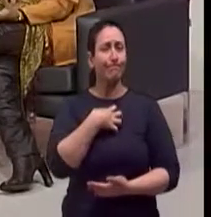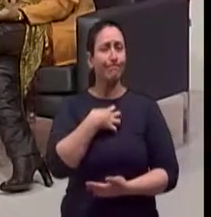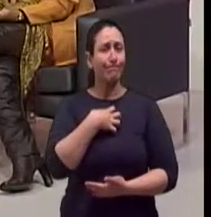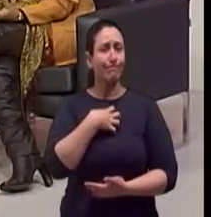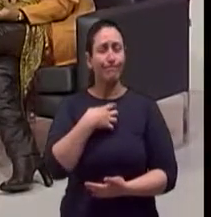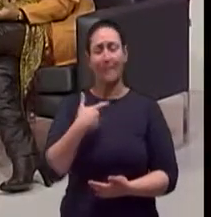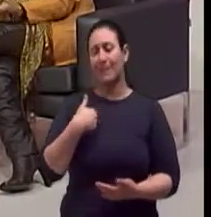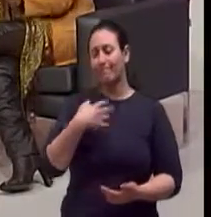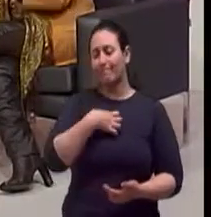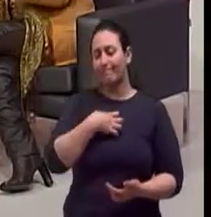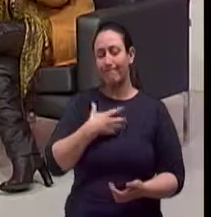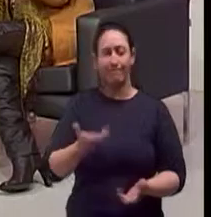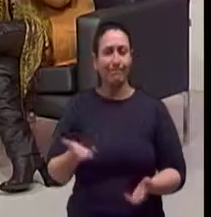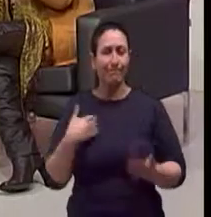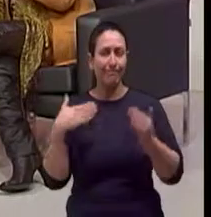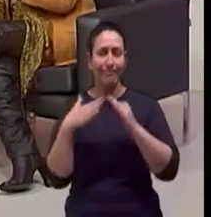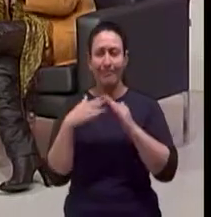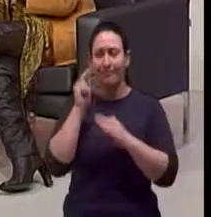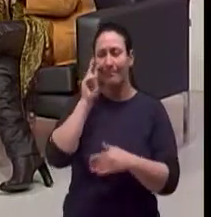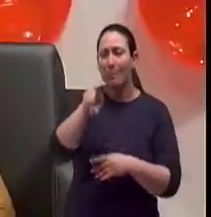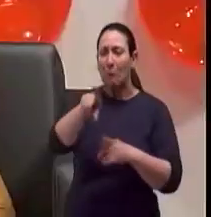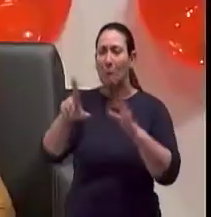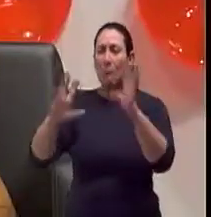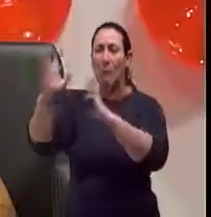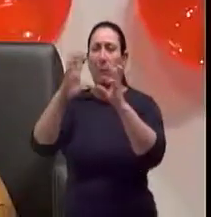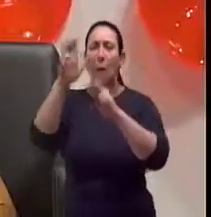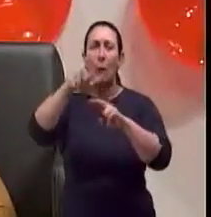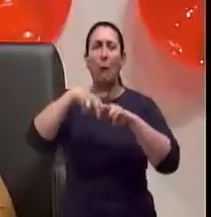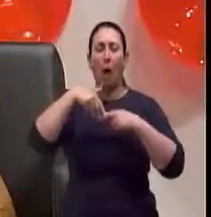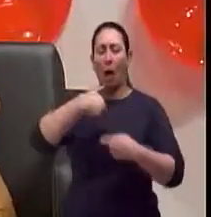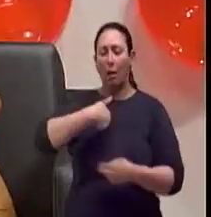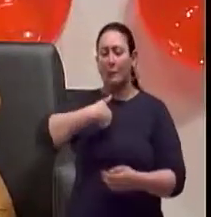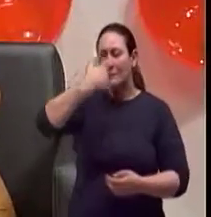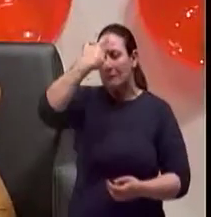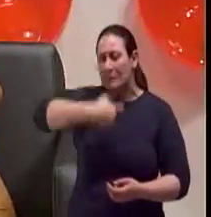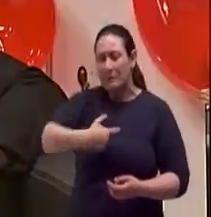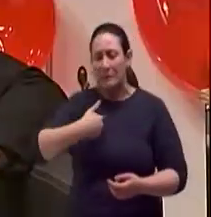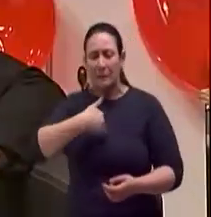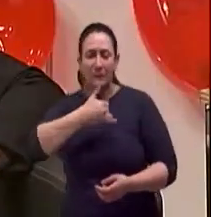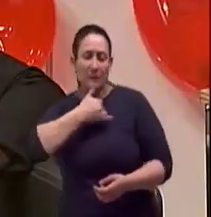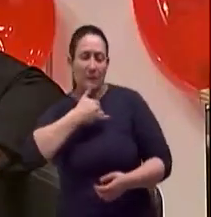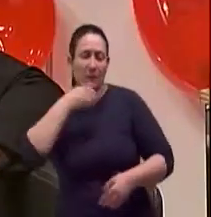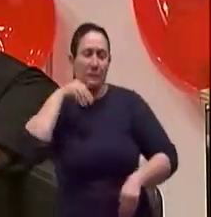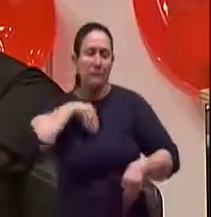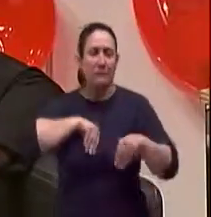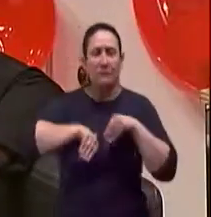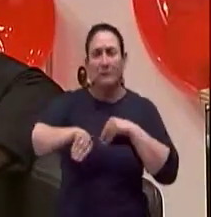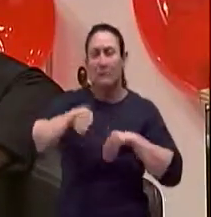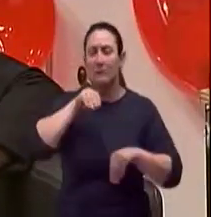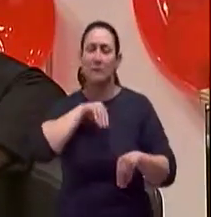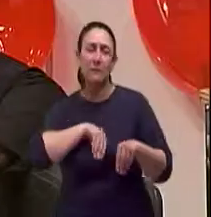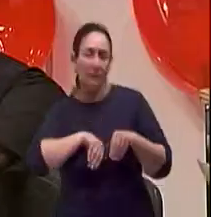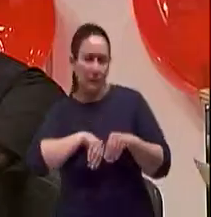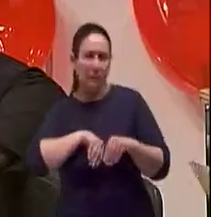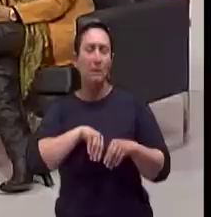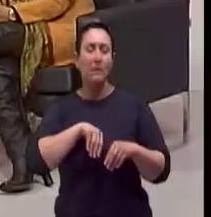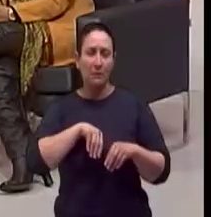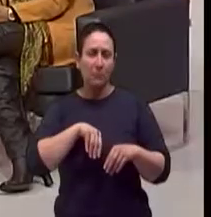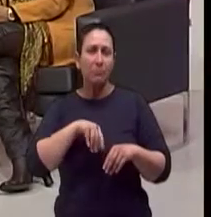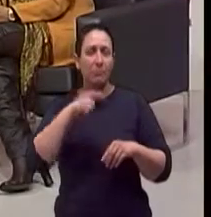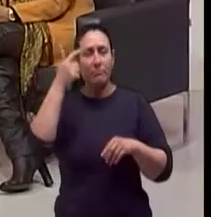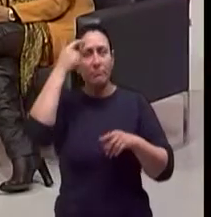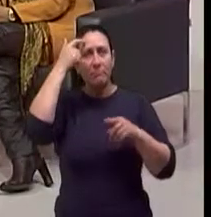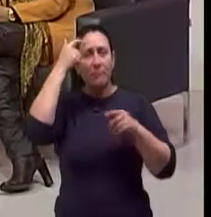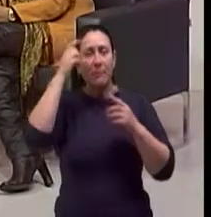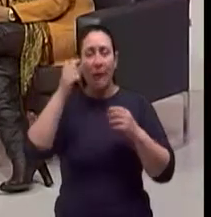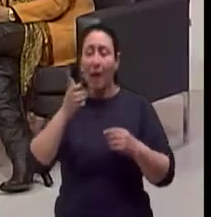estorvo em casa, isso vai levando a uma tristeza, vai levando a uma melancolia. É o adoecimento mental lentamente. Ah, o adoecimento mental, perfeito.